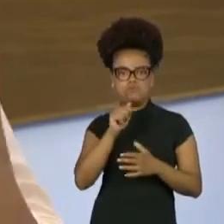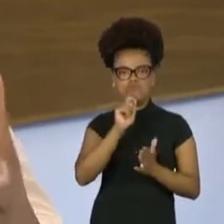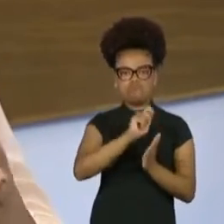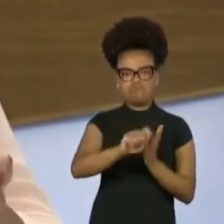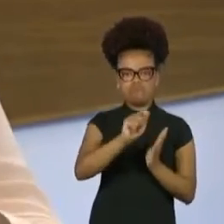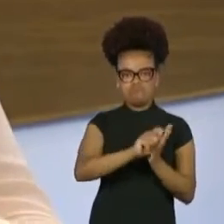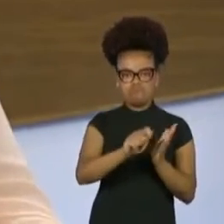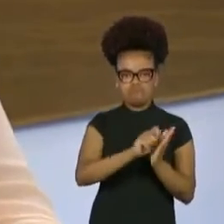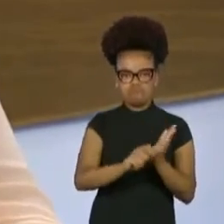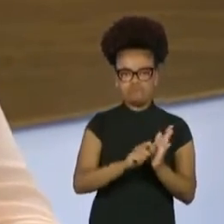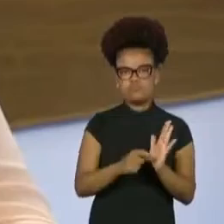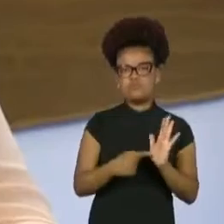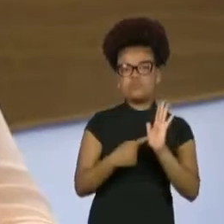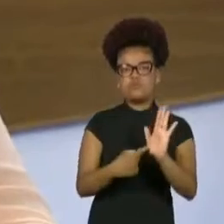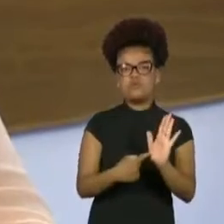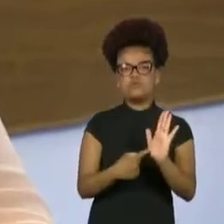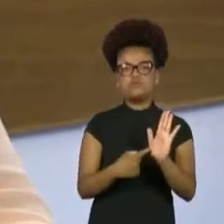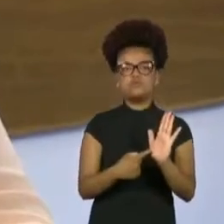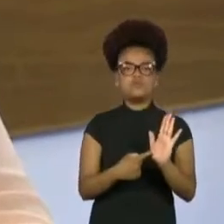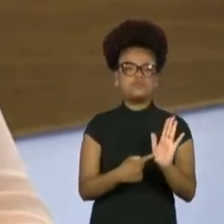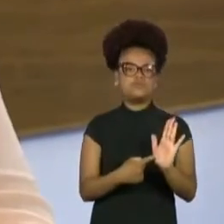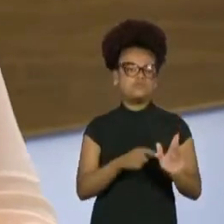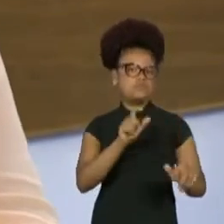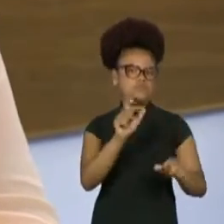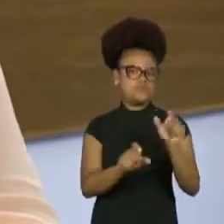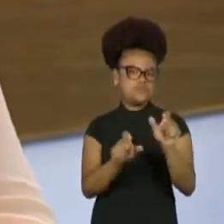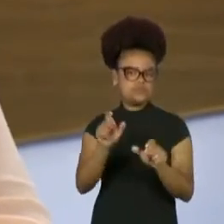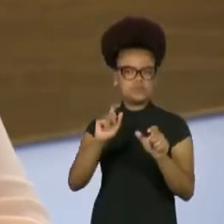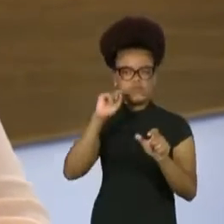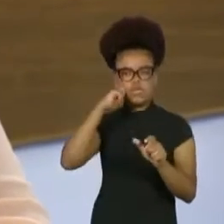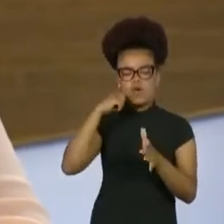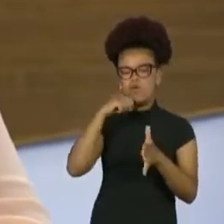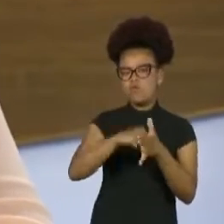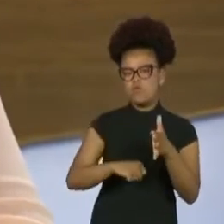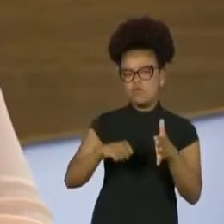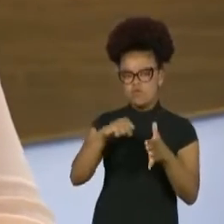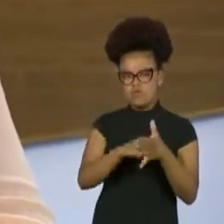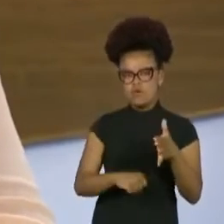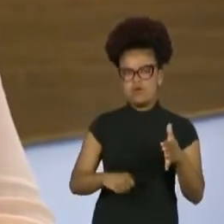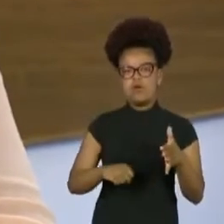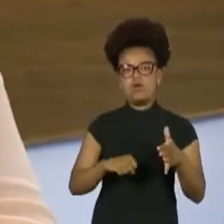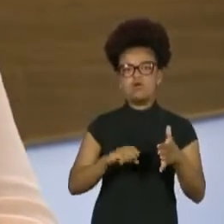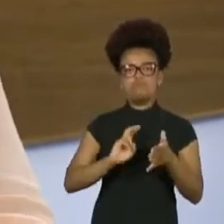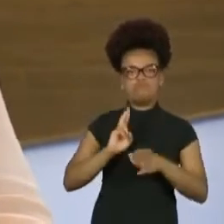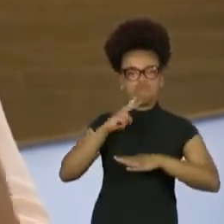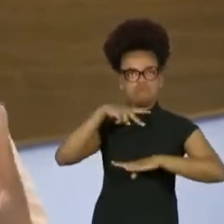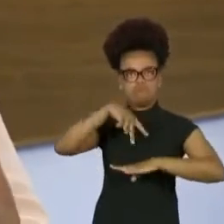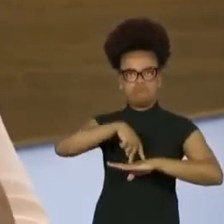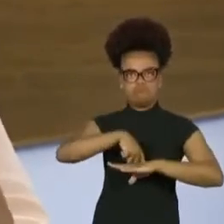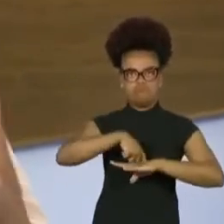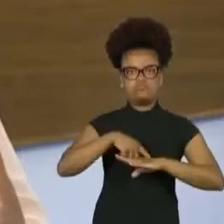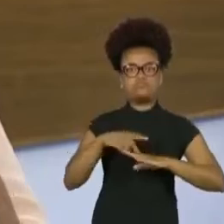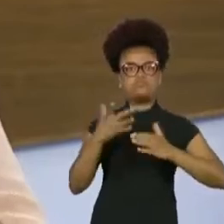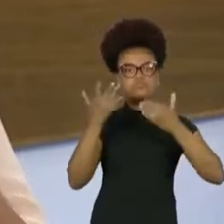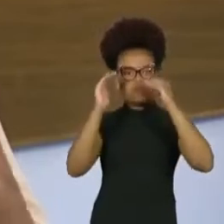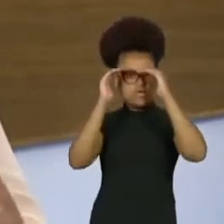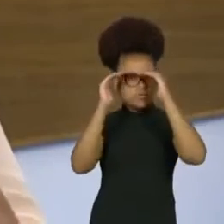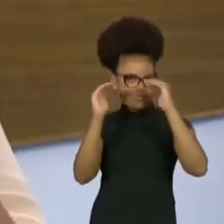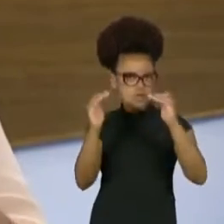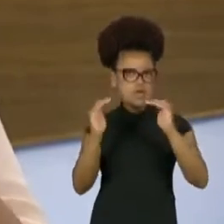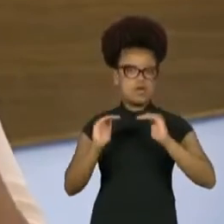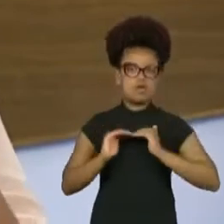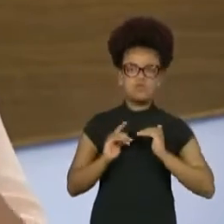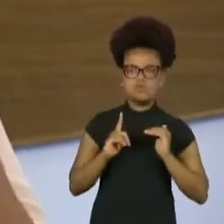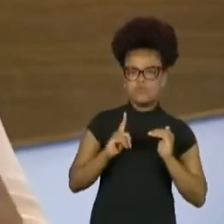batalhas passam muito por luta por voz e principalmente por respeito. A gente